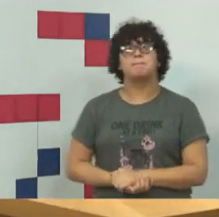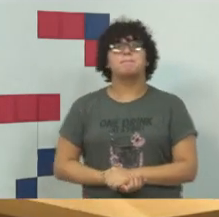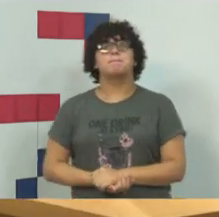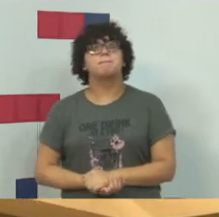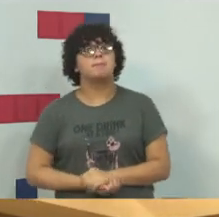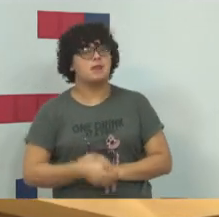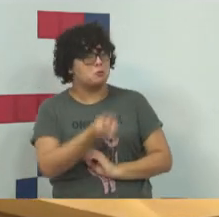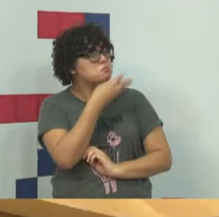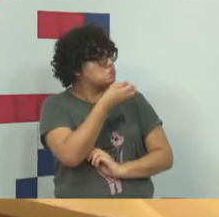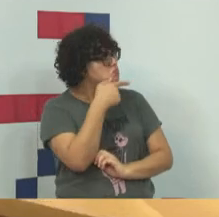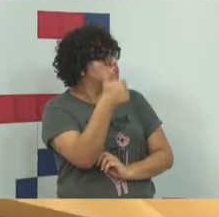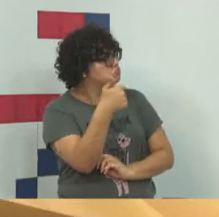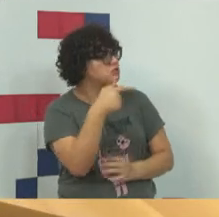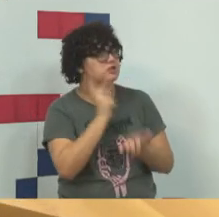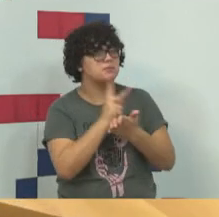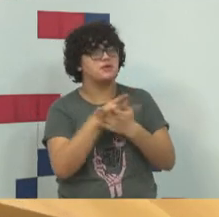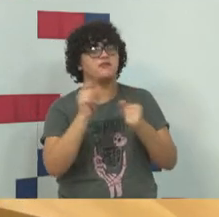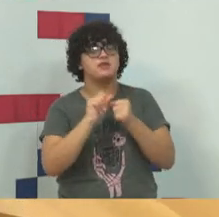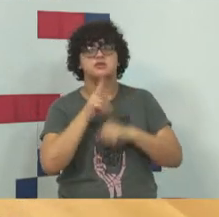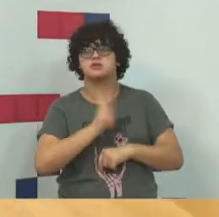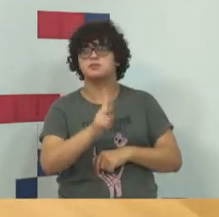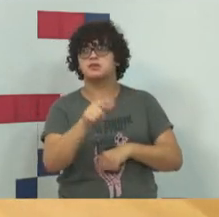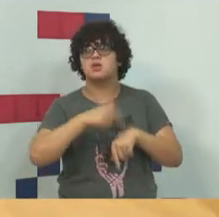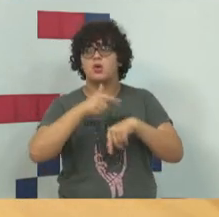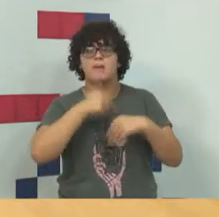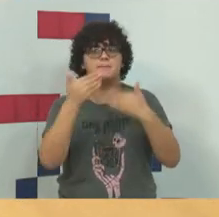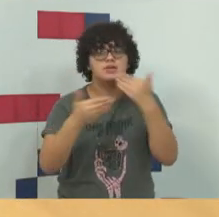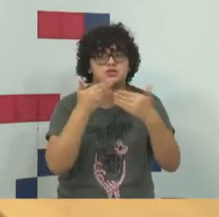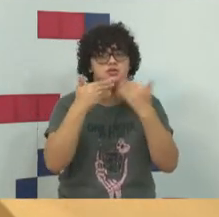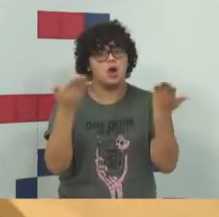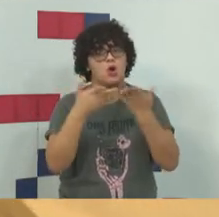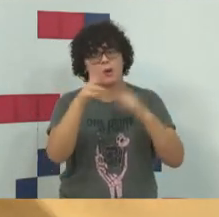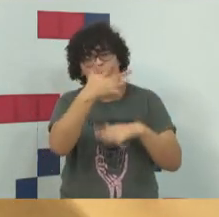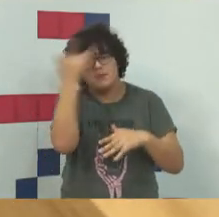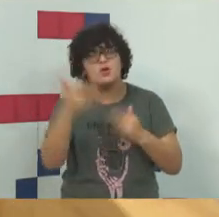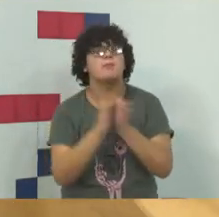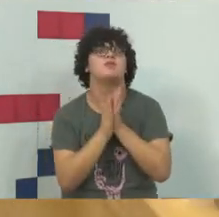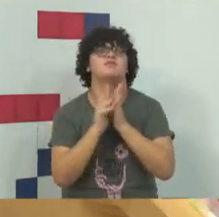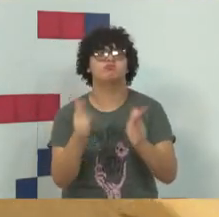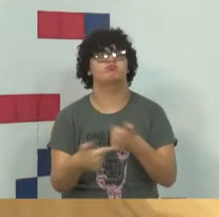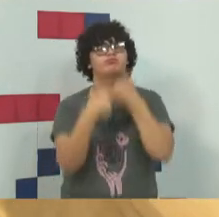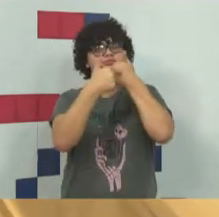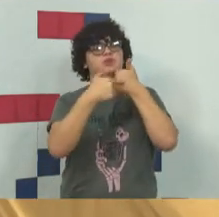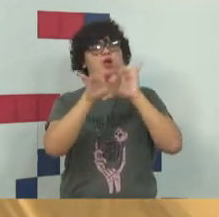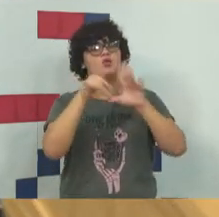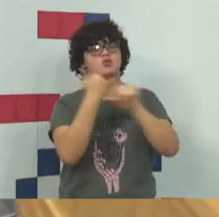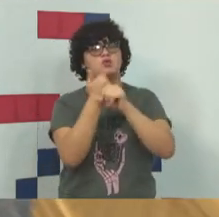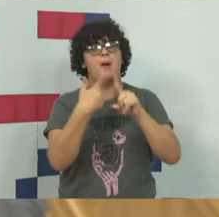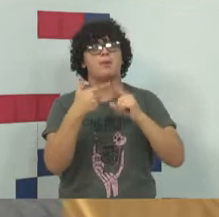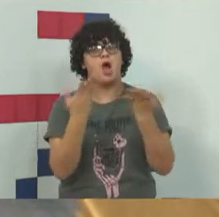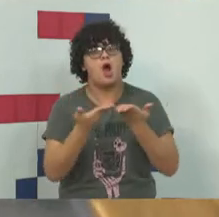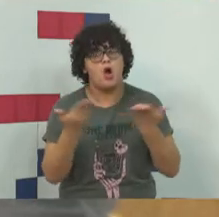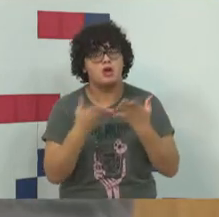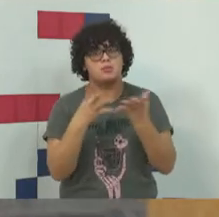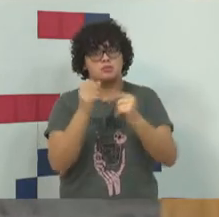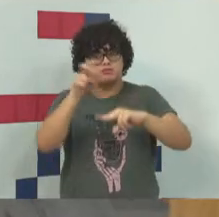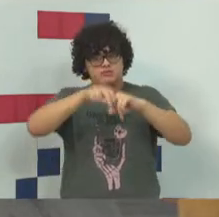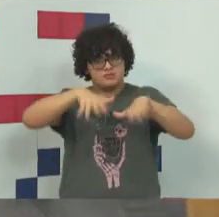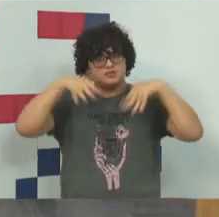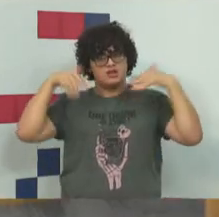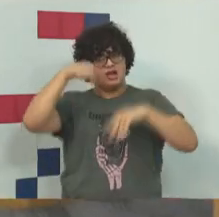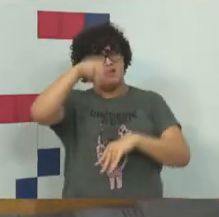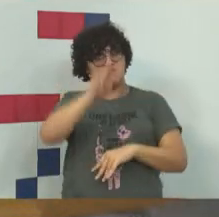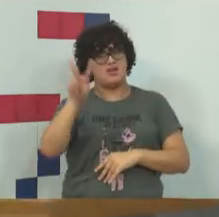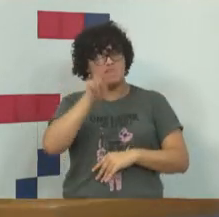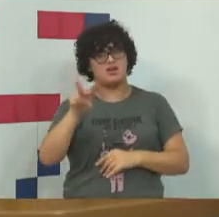faço sempre o pedido de o pessoal curtir, dar um like no vídeo, porque a gente está aqui no auditório na Vergueiro,